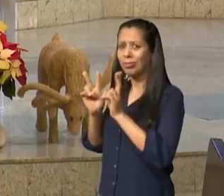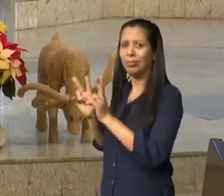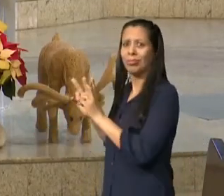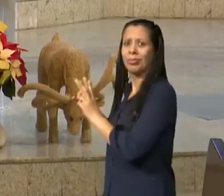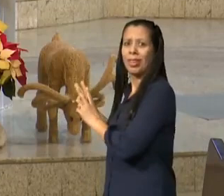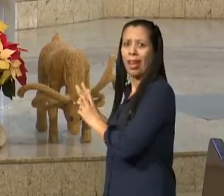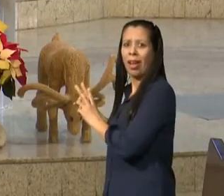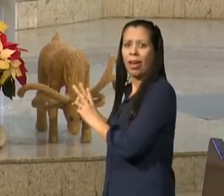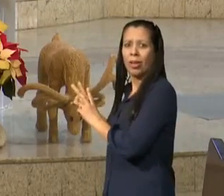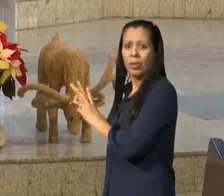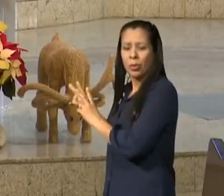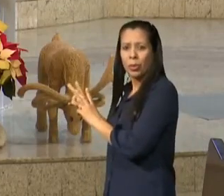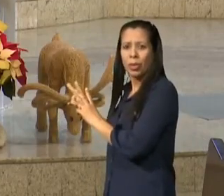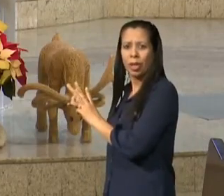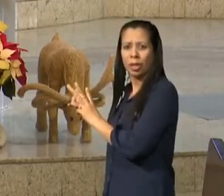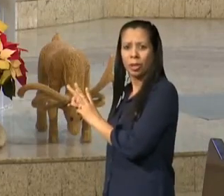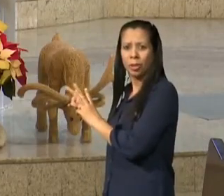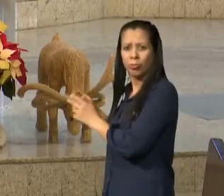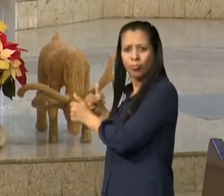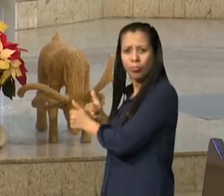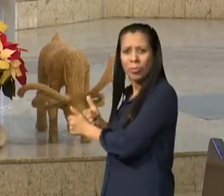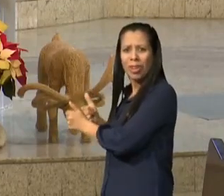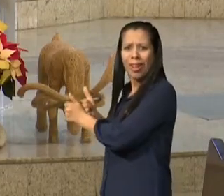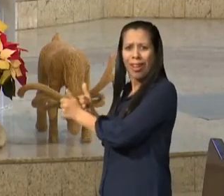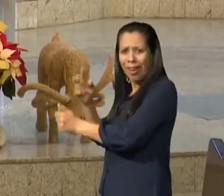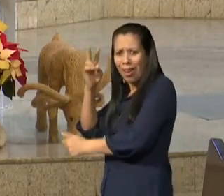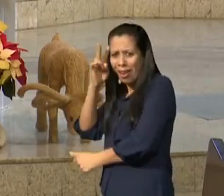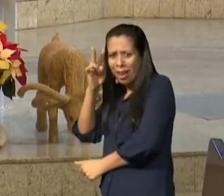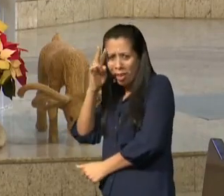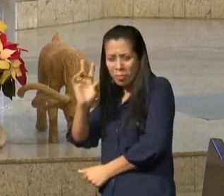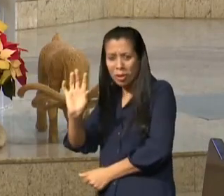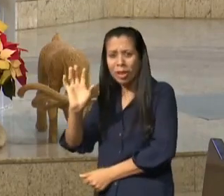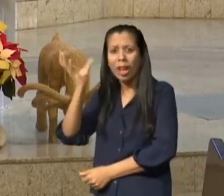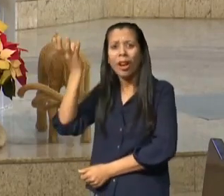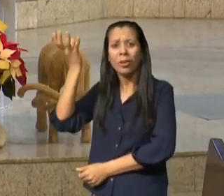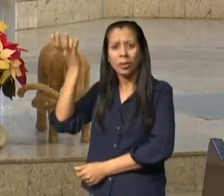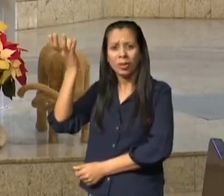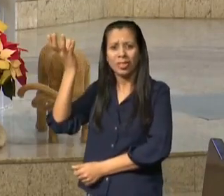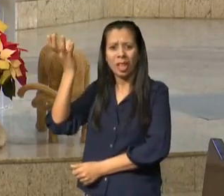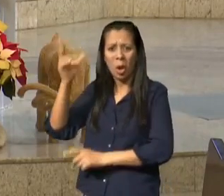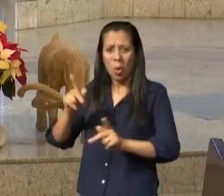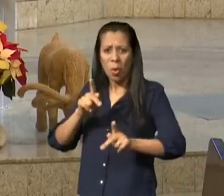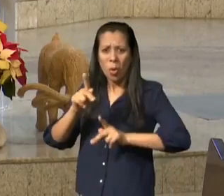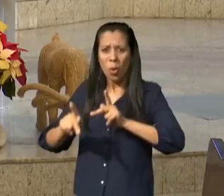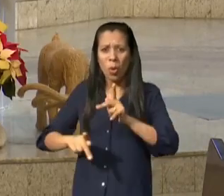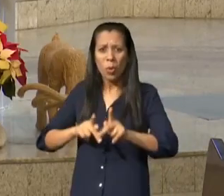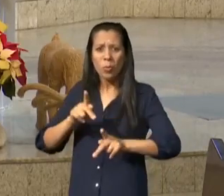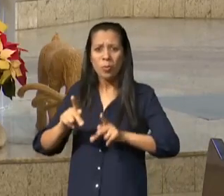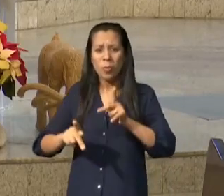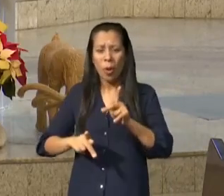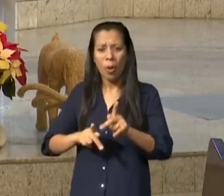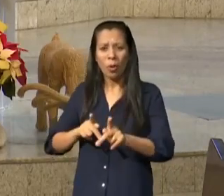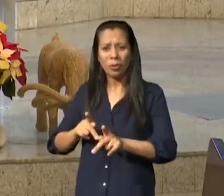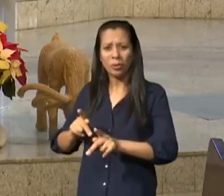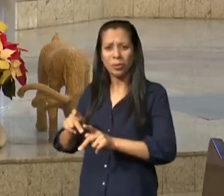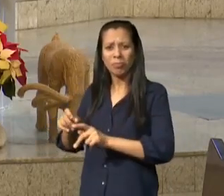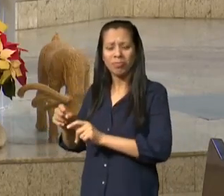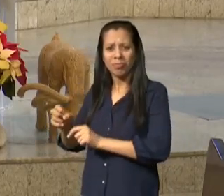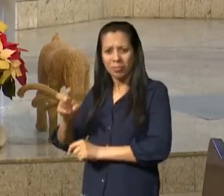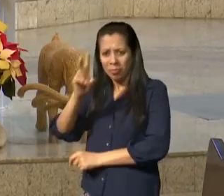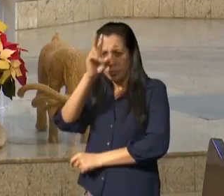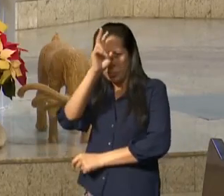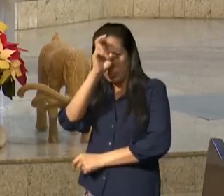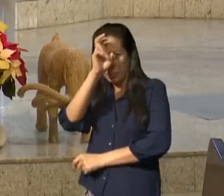recém tinham saído do Egito vocês se lembram que logo após eles saírem do Egito a caravana do